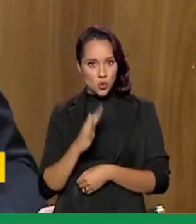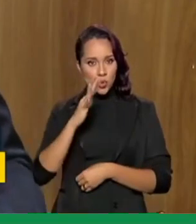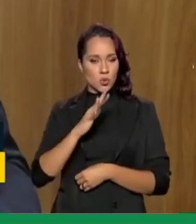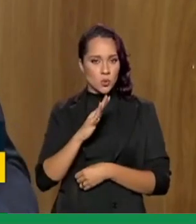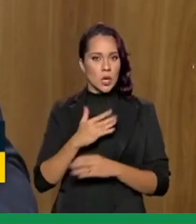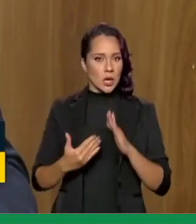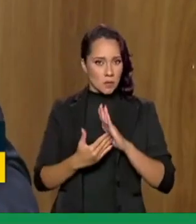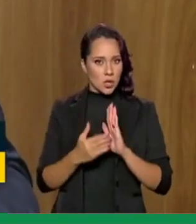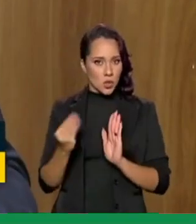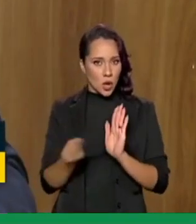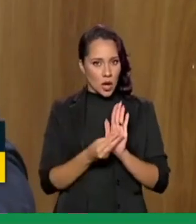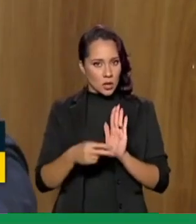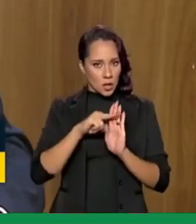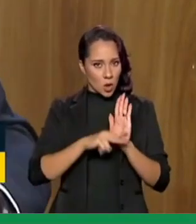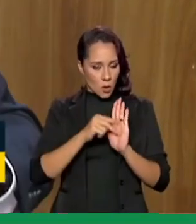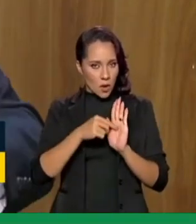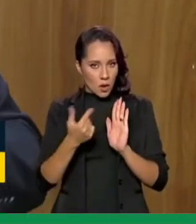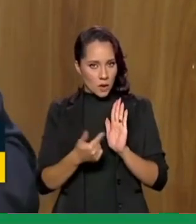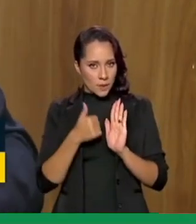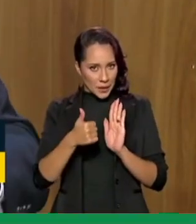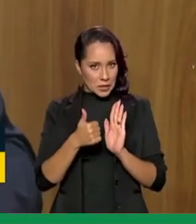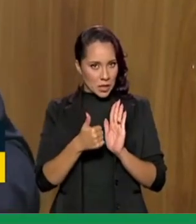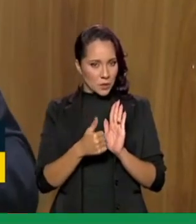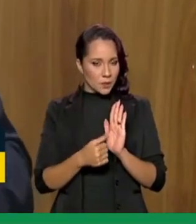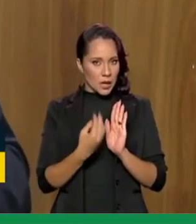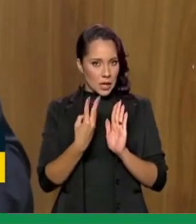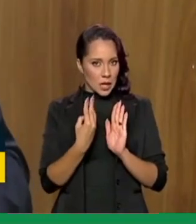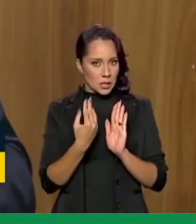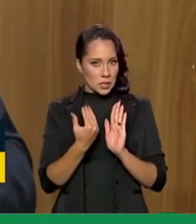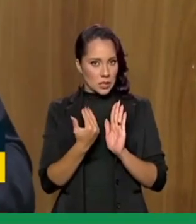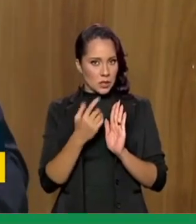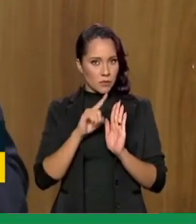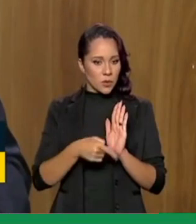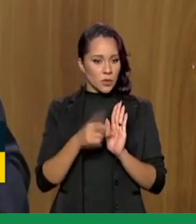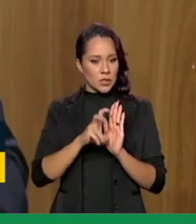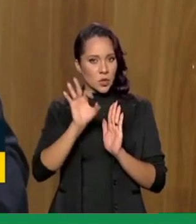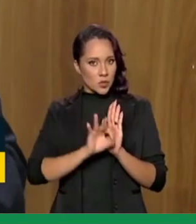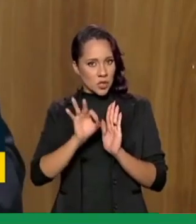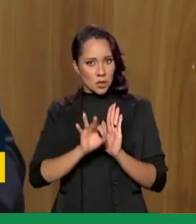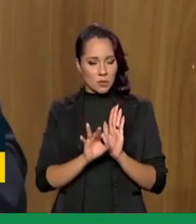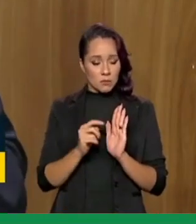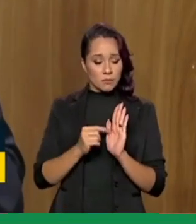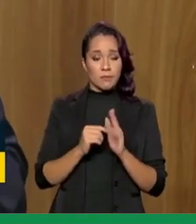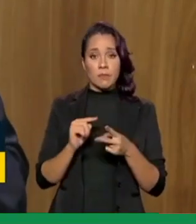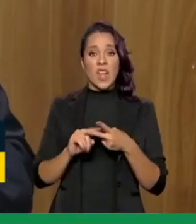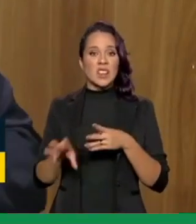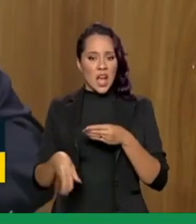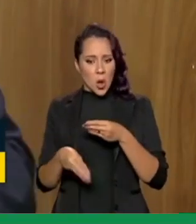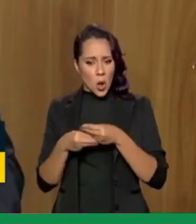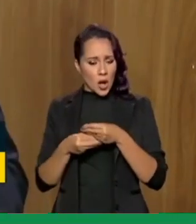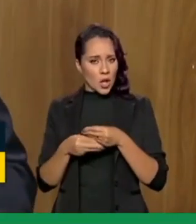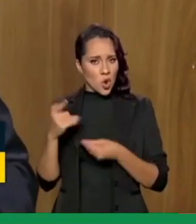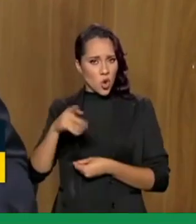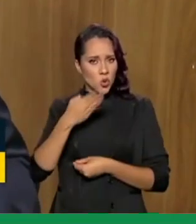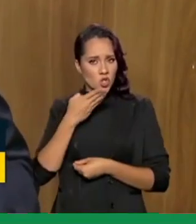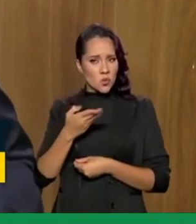pelo normativo, taxa máxima de 3,5% mês, se não está sendo embutido nenhum outro